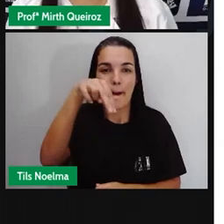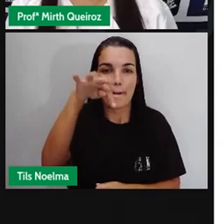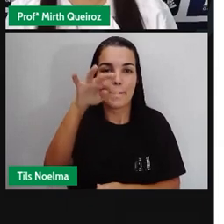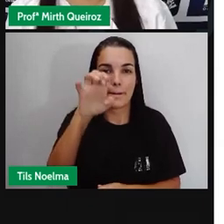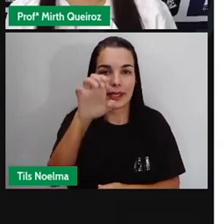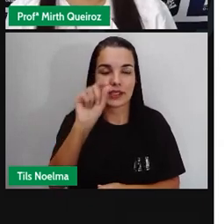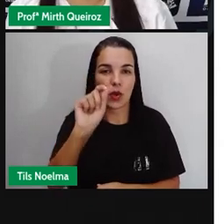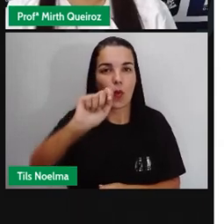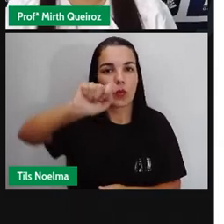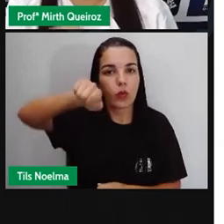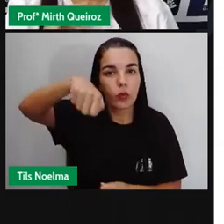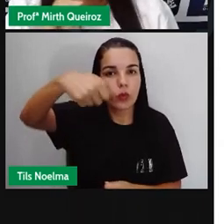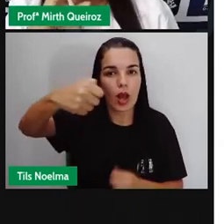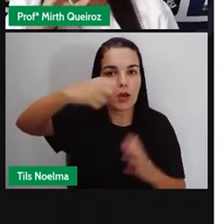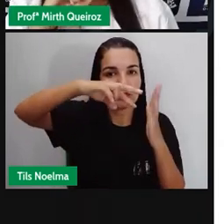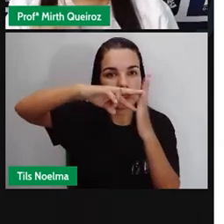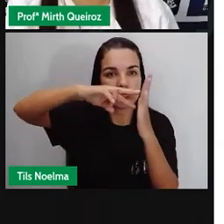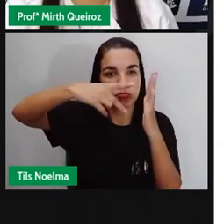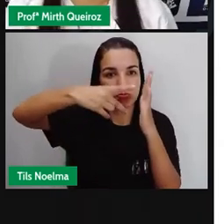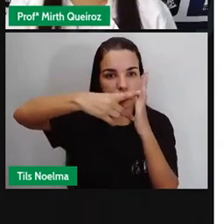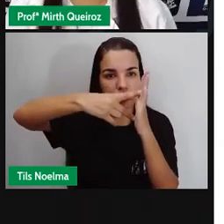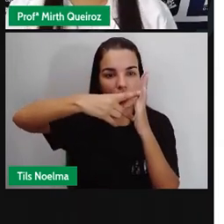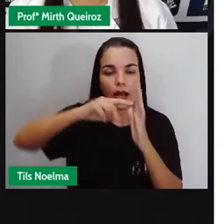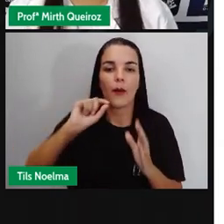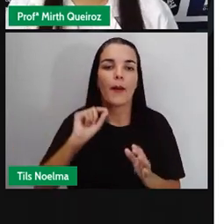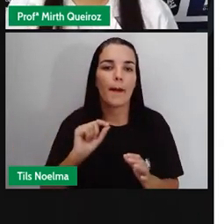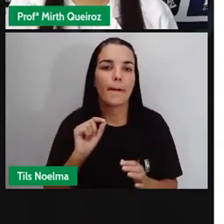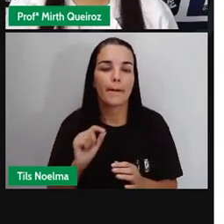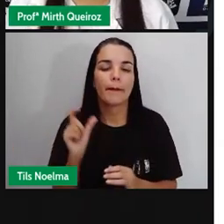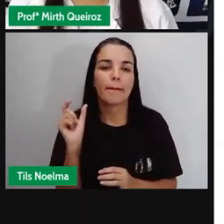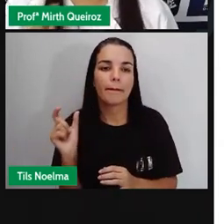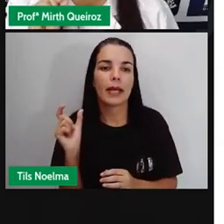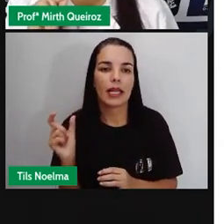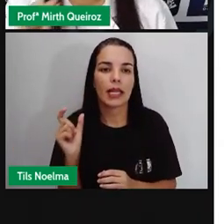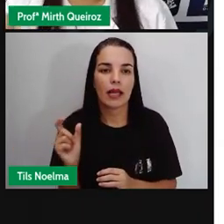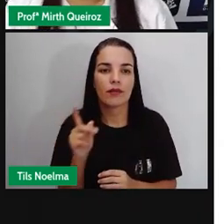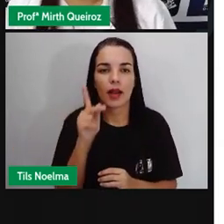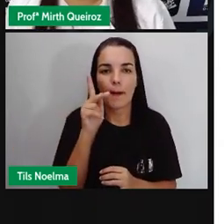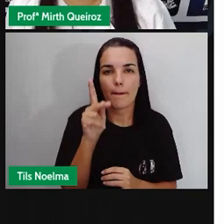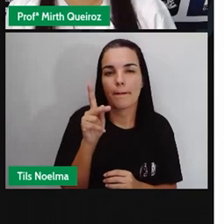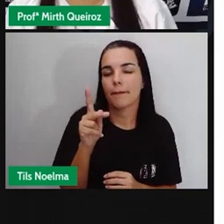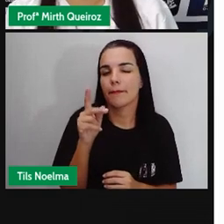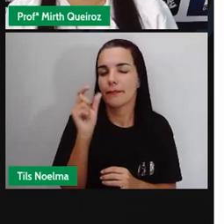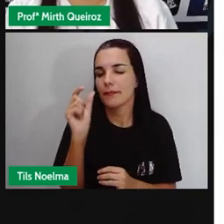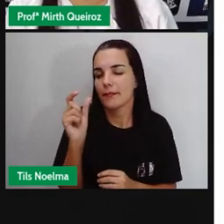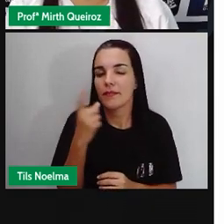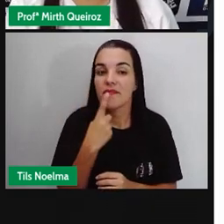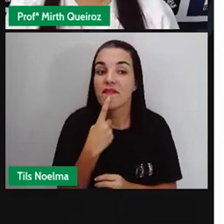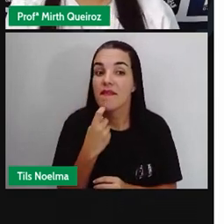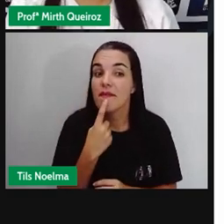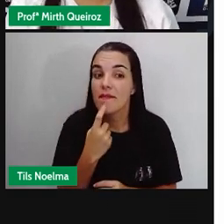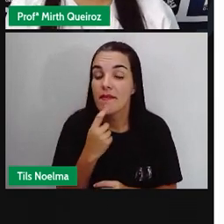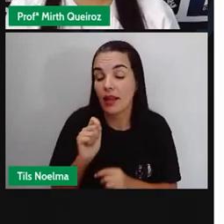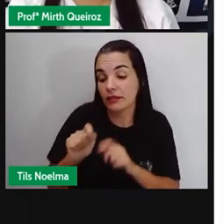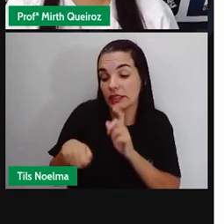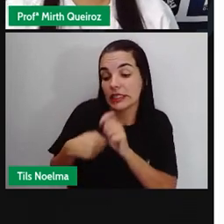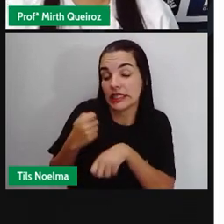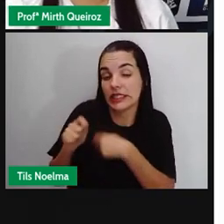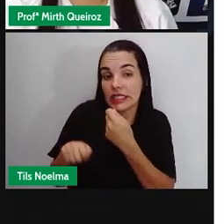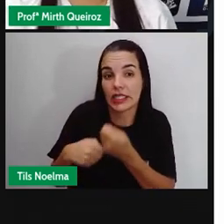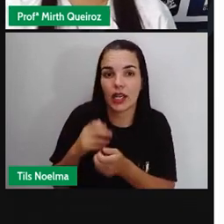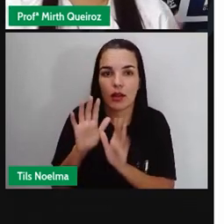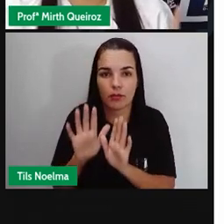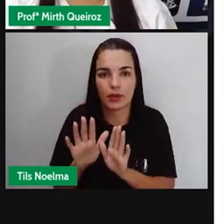é uma sigla, né? Onde cada letrinha dessa aí significa uma coisa.